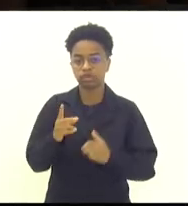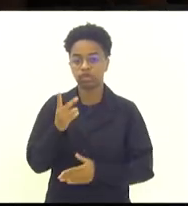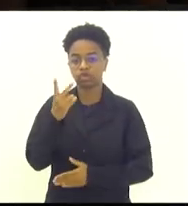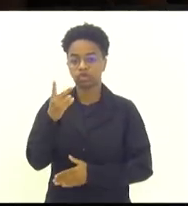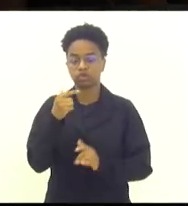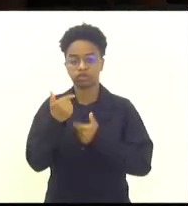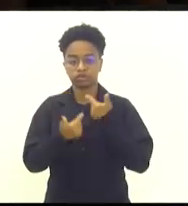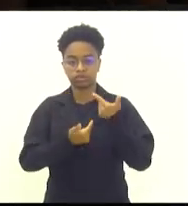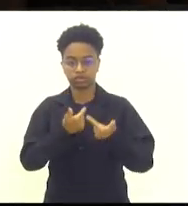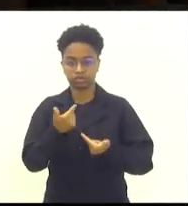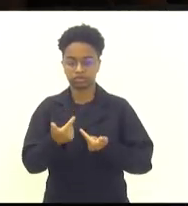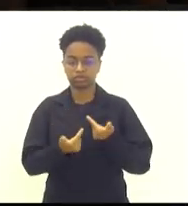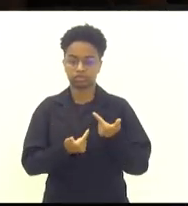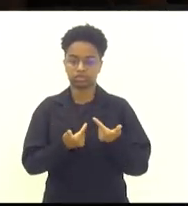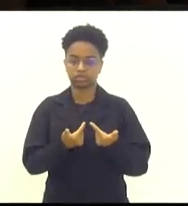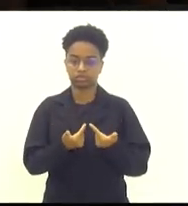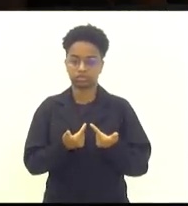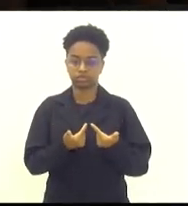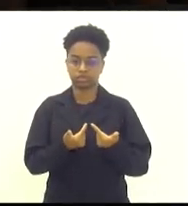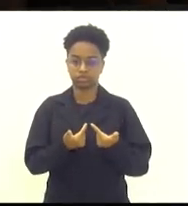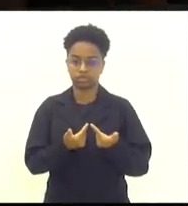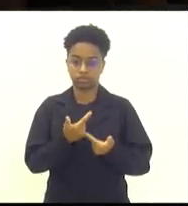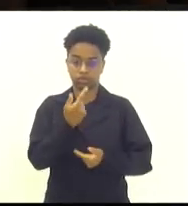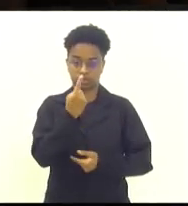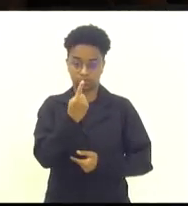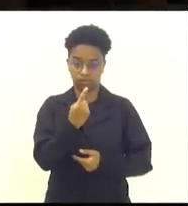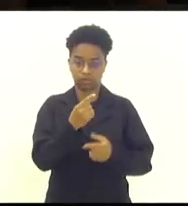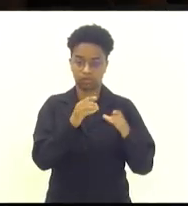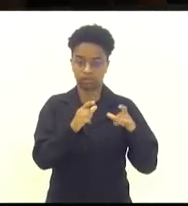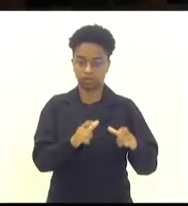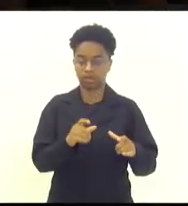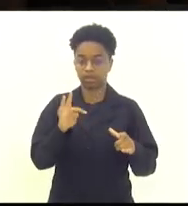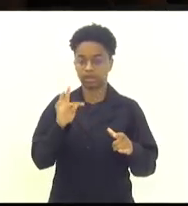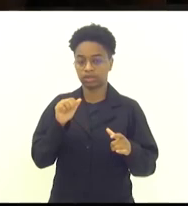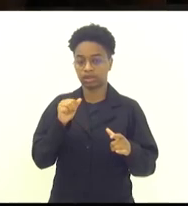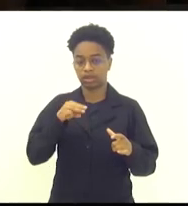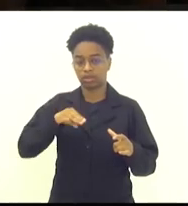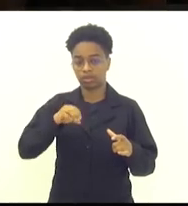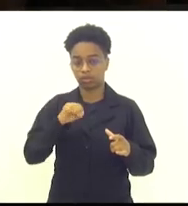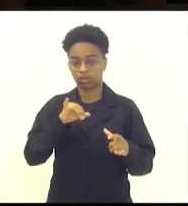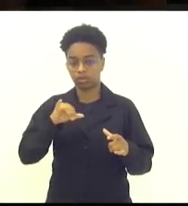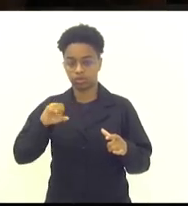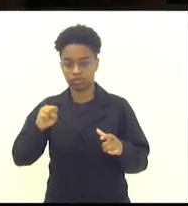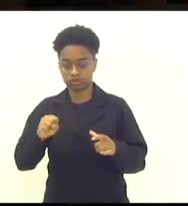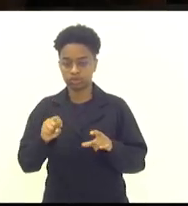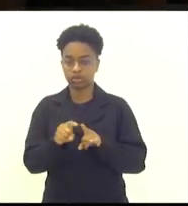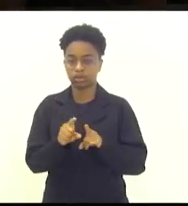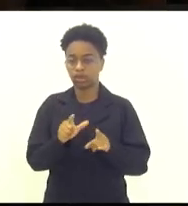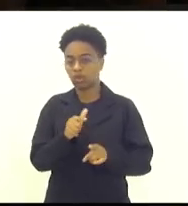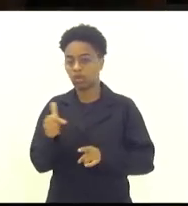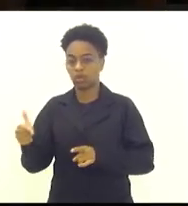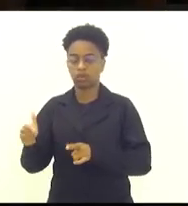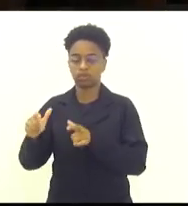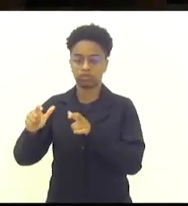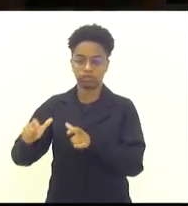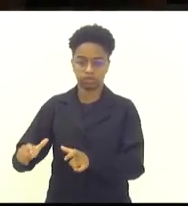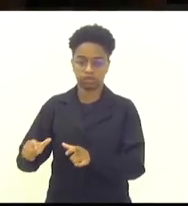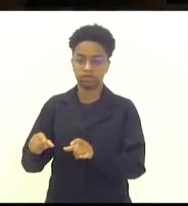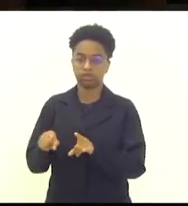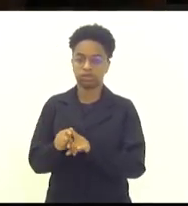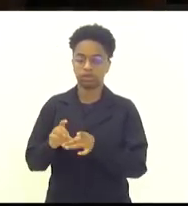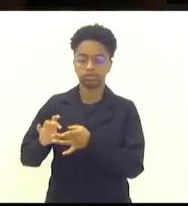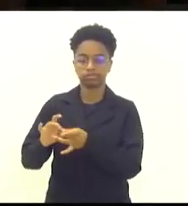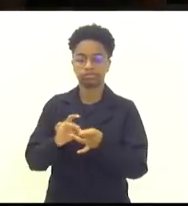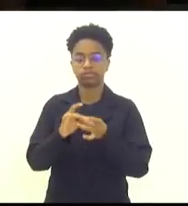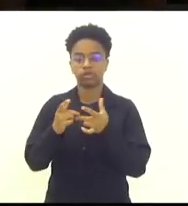serviços, um em Tamoios, outro no primeiro distrito da cidade, que unifica algo que é muito bacana.